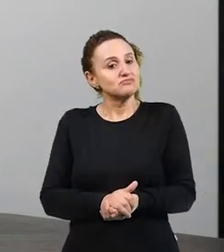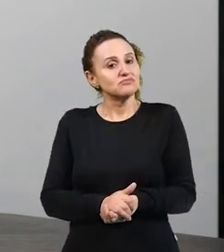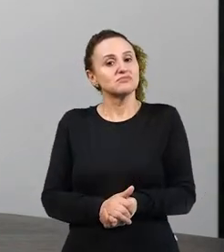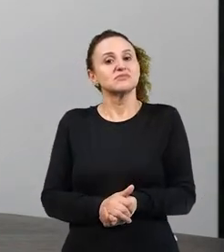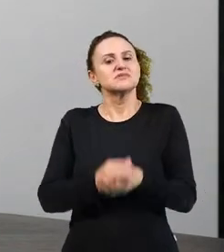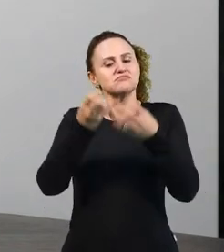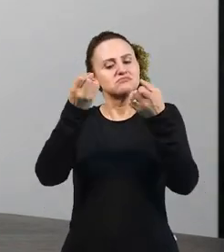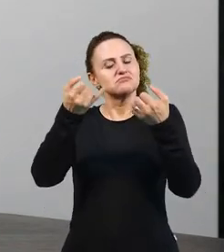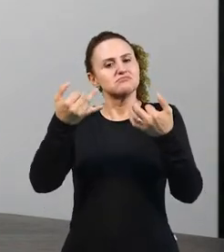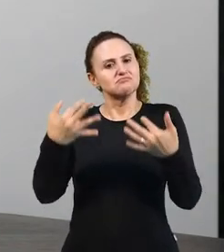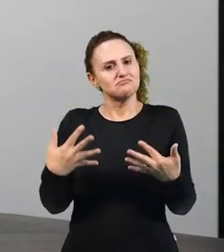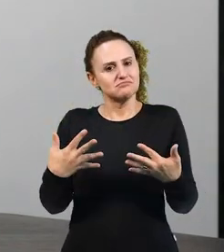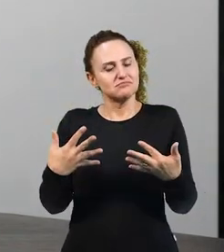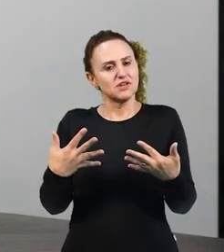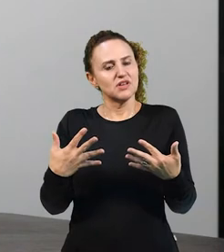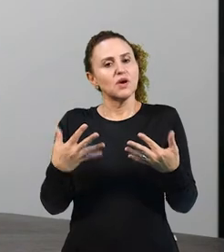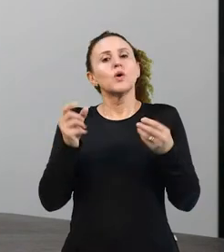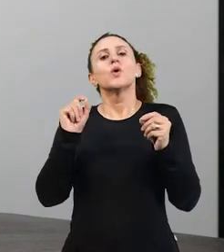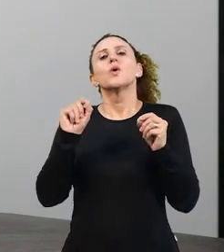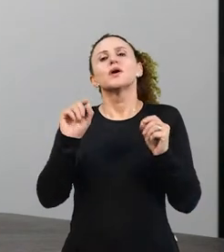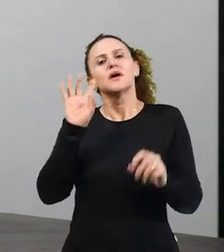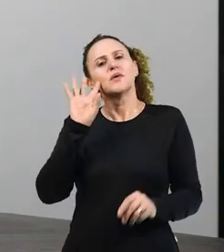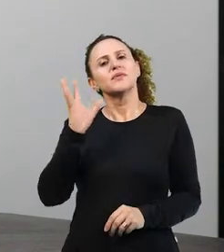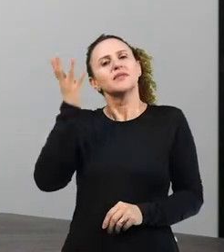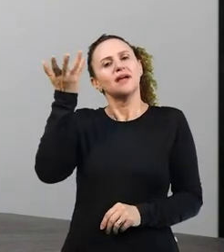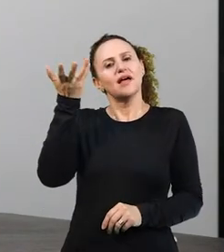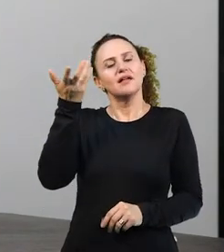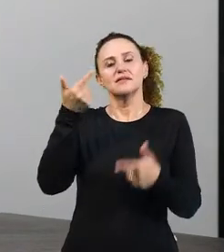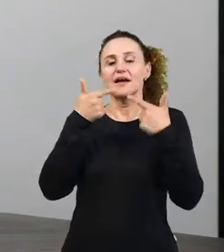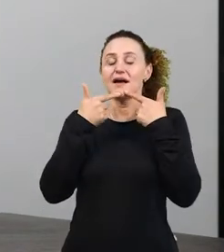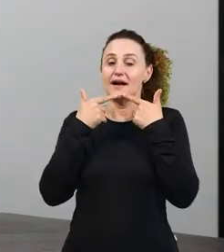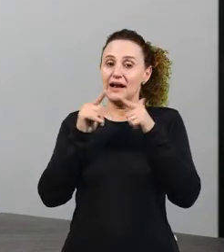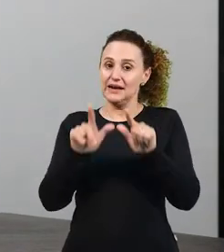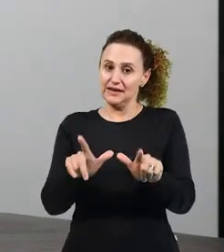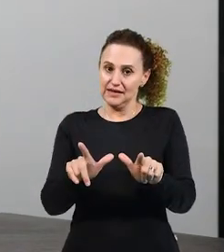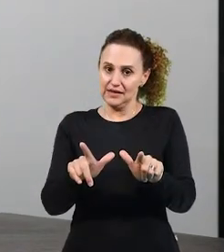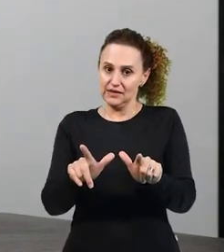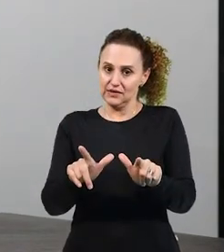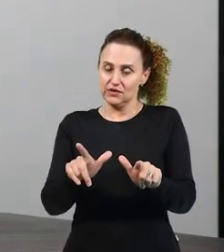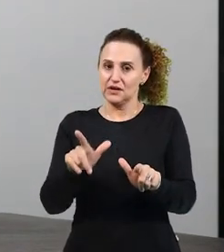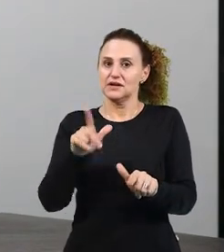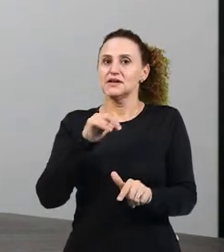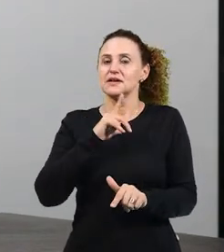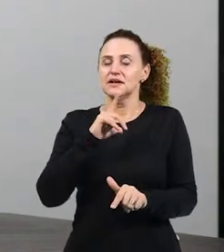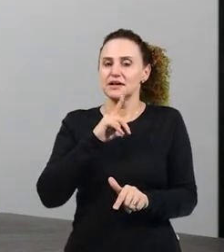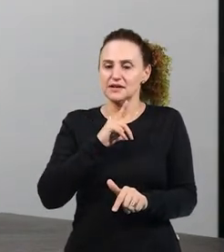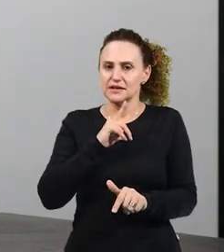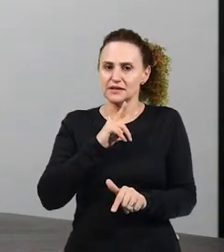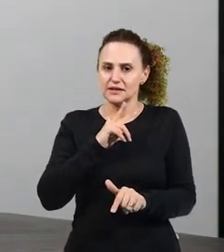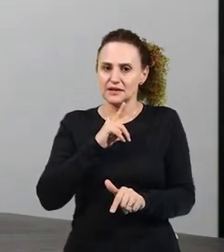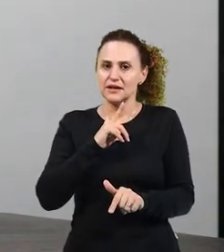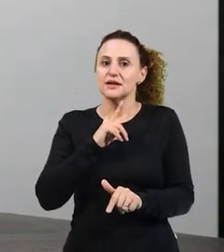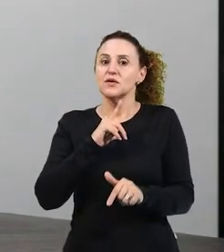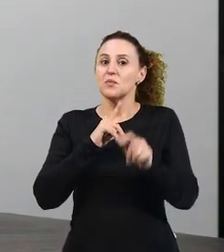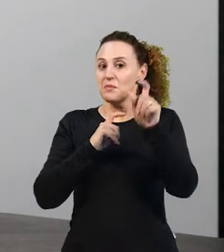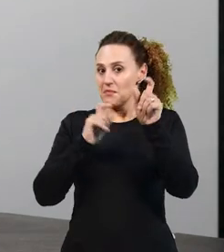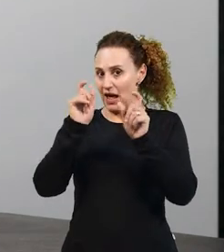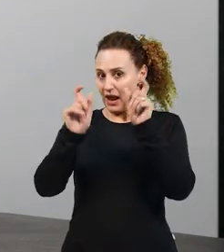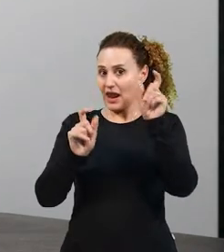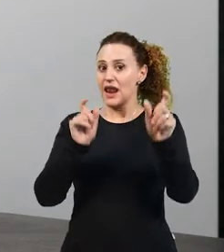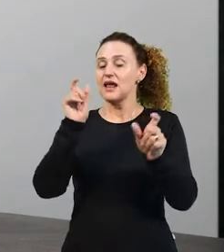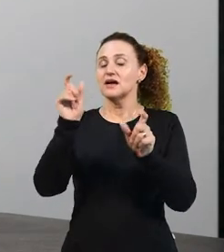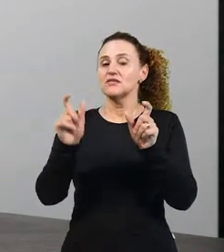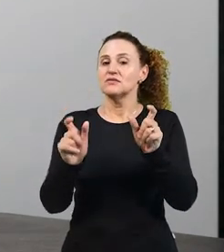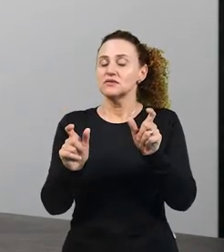essa classificação. Porque o que que acontece? A língua, ela é formada, a gente sabe que a língua são palavras.